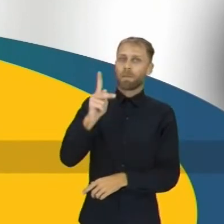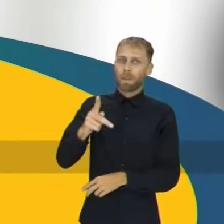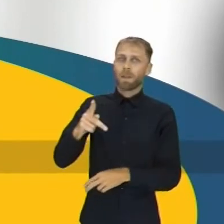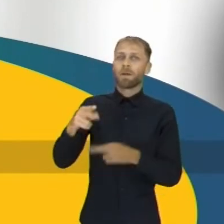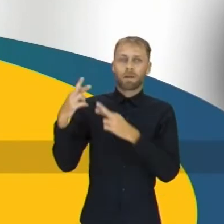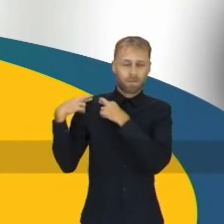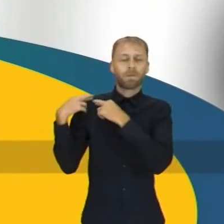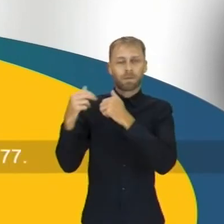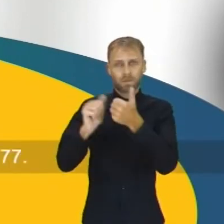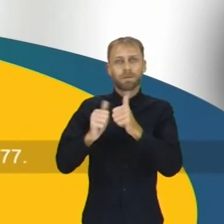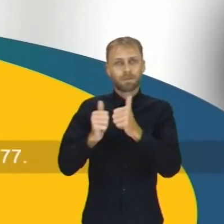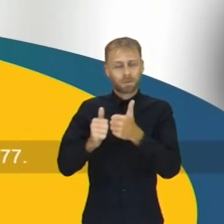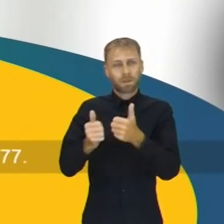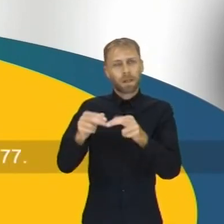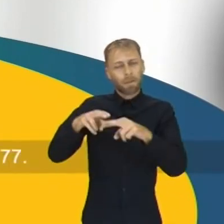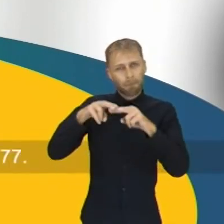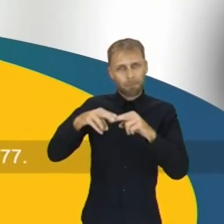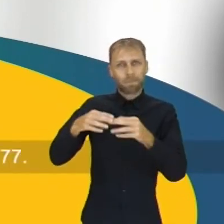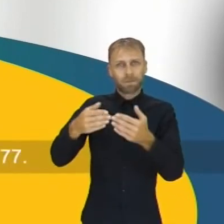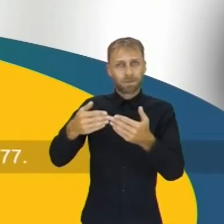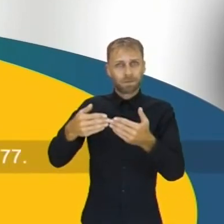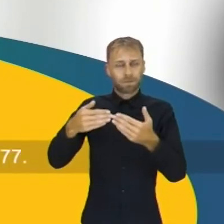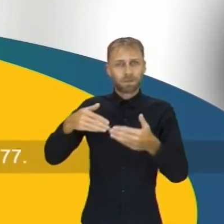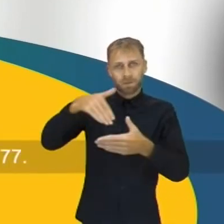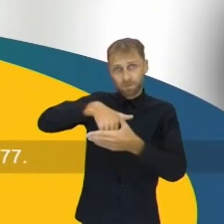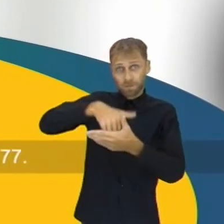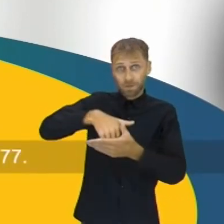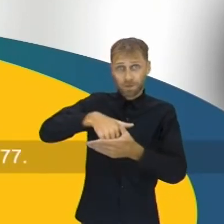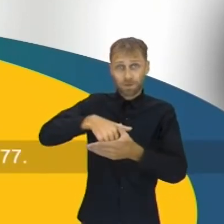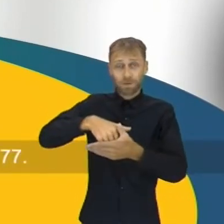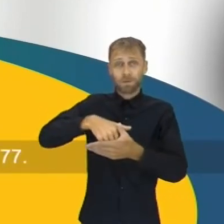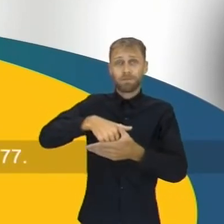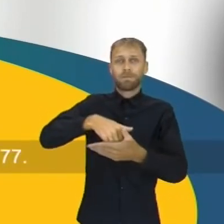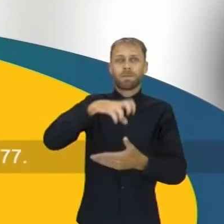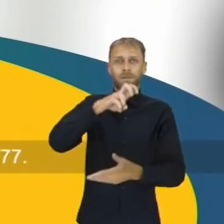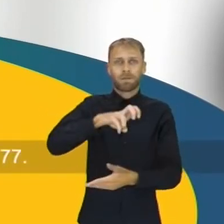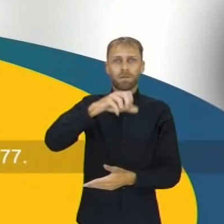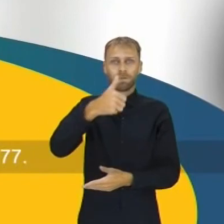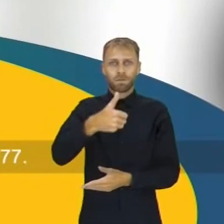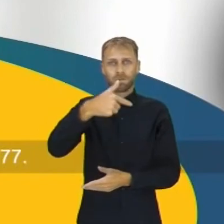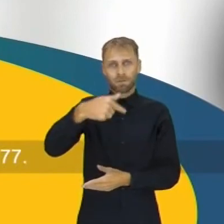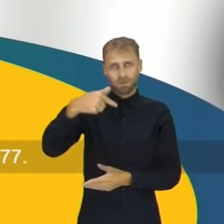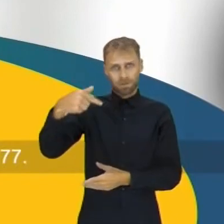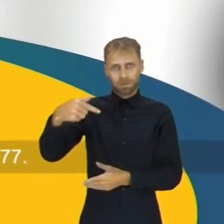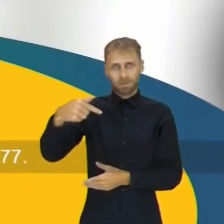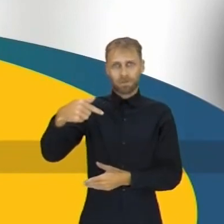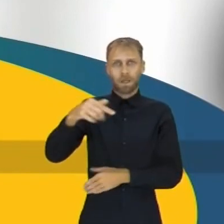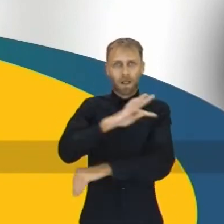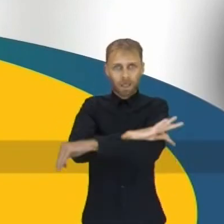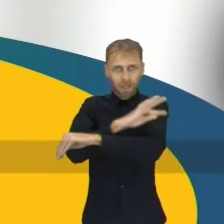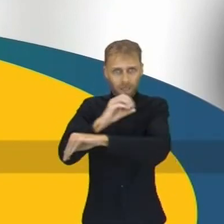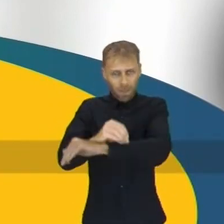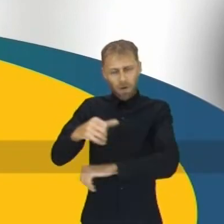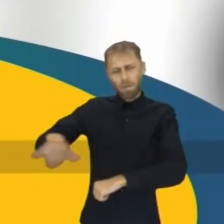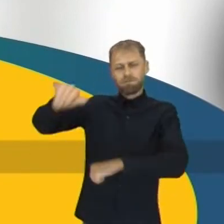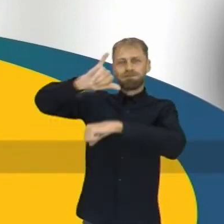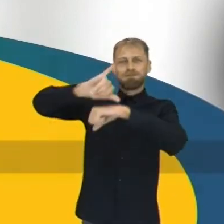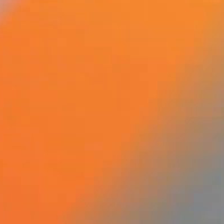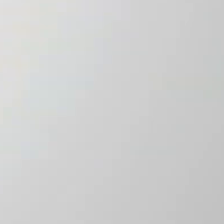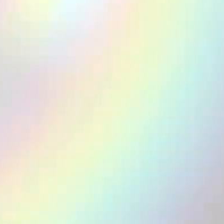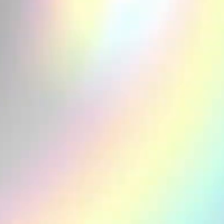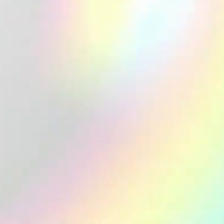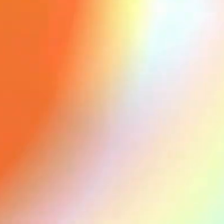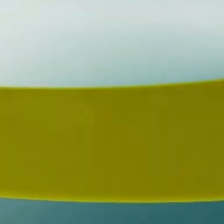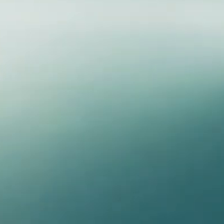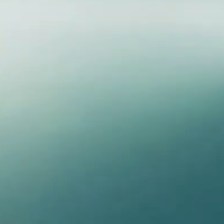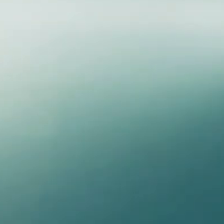dirigente esportivo Peço o seu voto Para deputado federal Diego Pereira 5177 Tocantins Em primeiro lugar